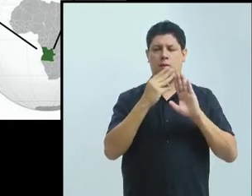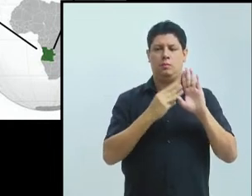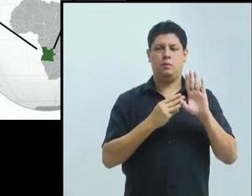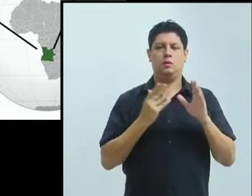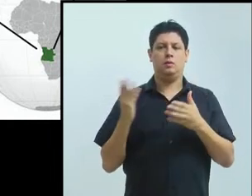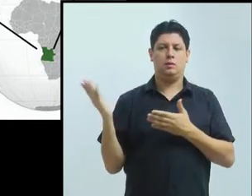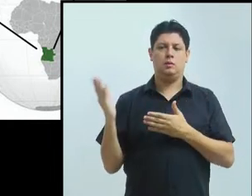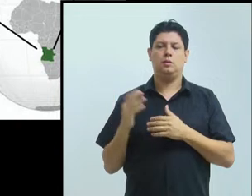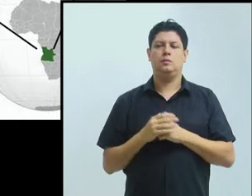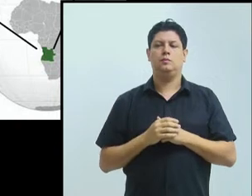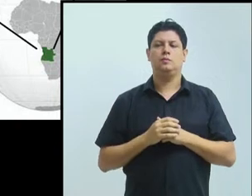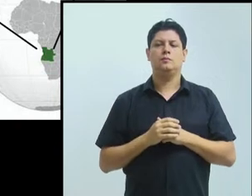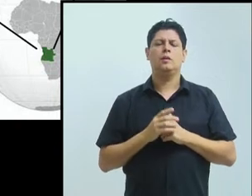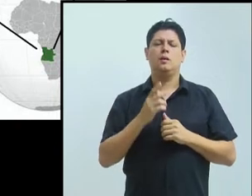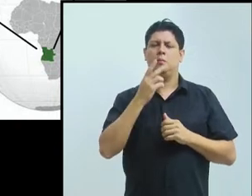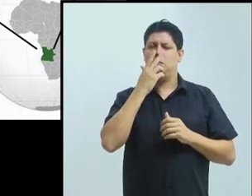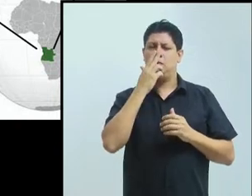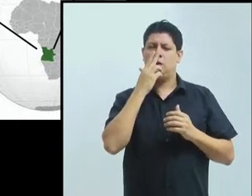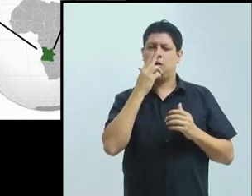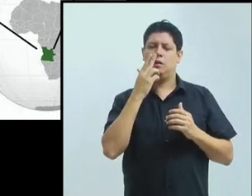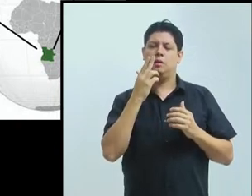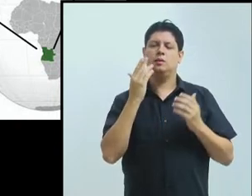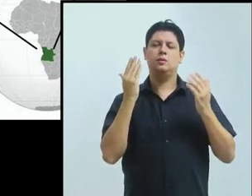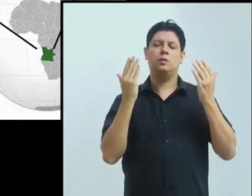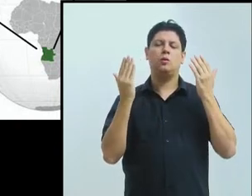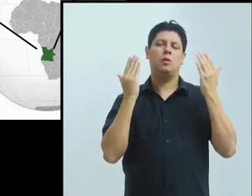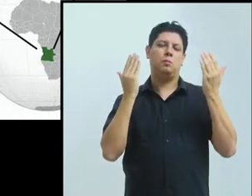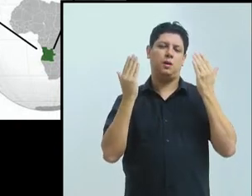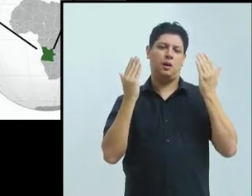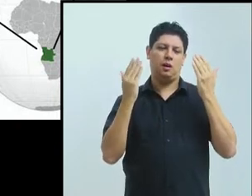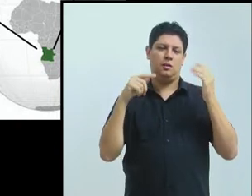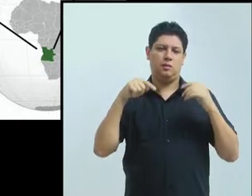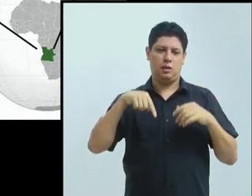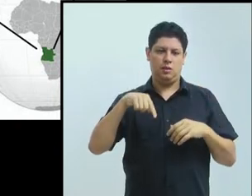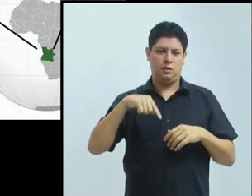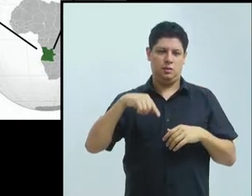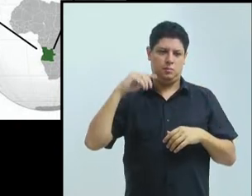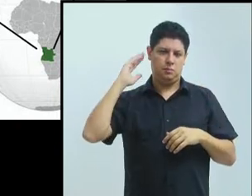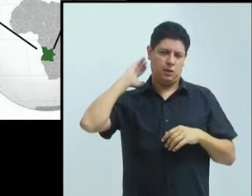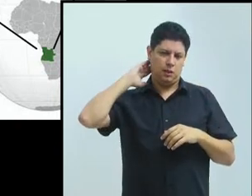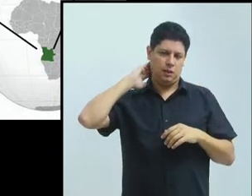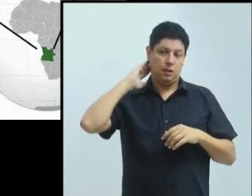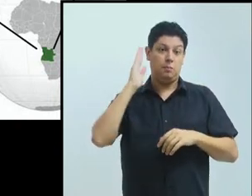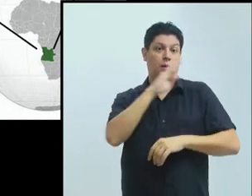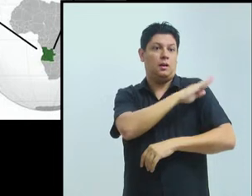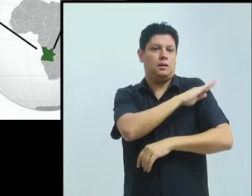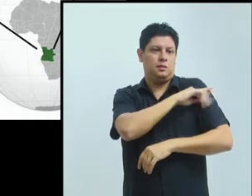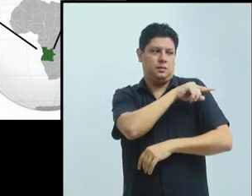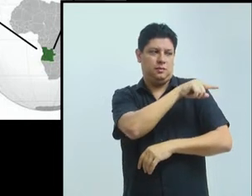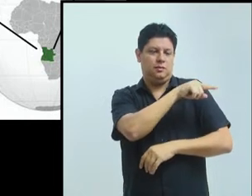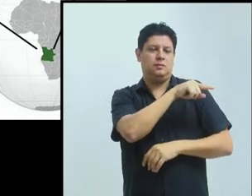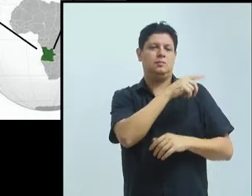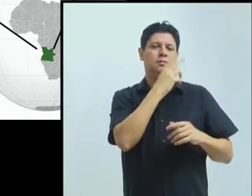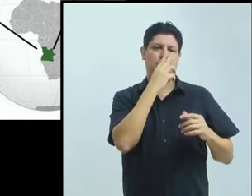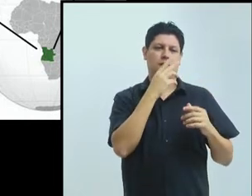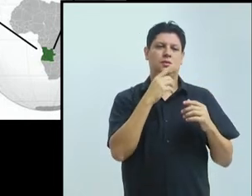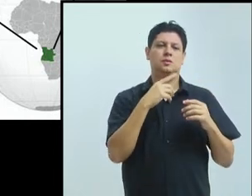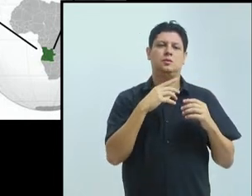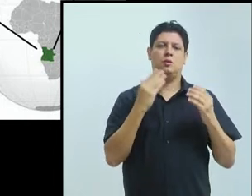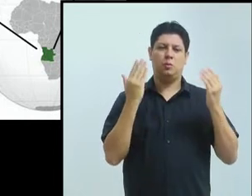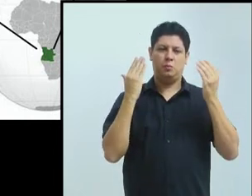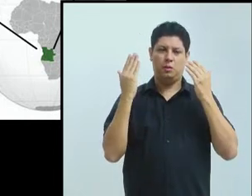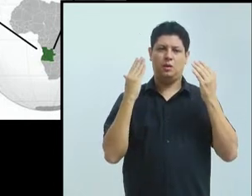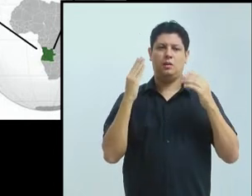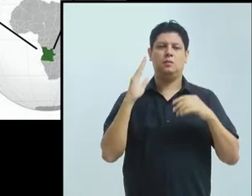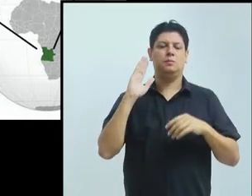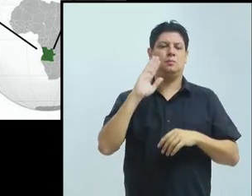comparo com Bragança. Tem uma cara meio parecida com Bragança. E fica a 330 quilômetros de Luanda. Mais ou menos a mesma viagem